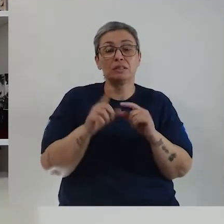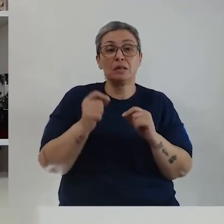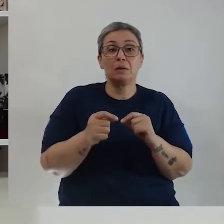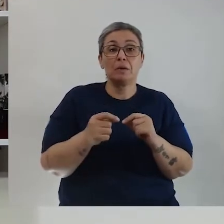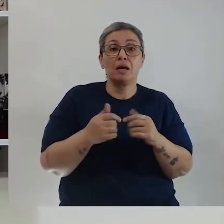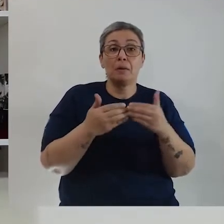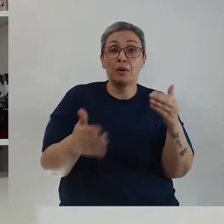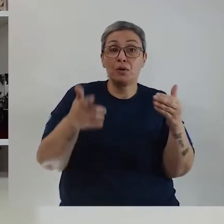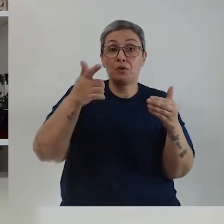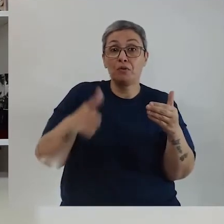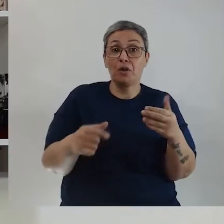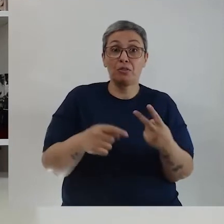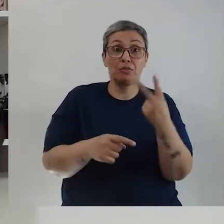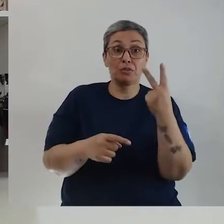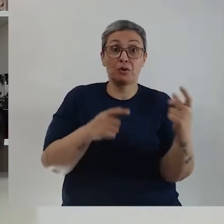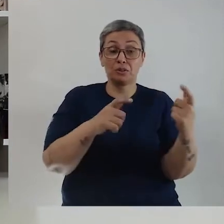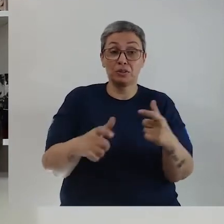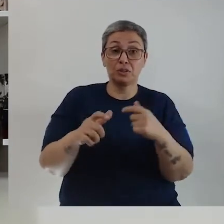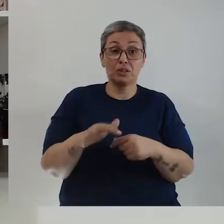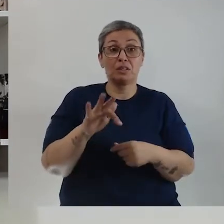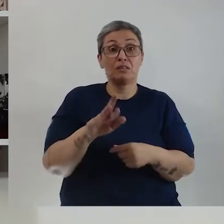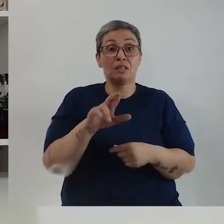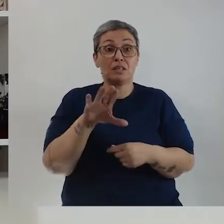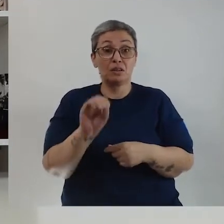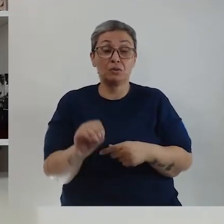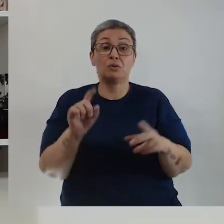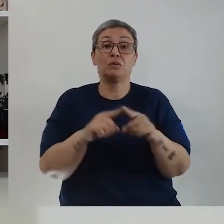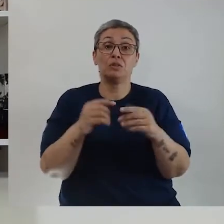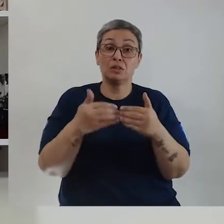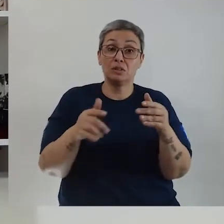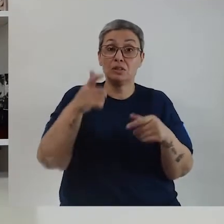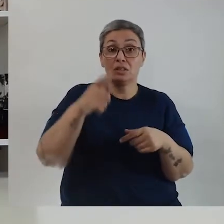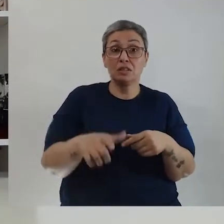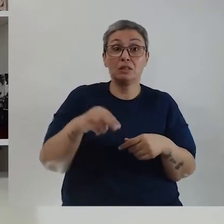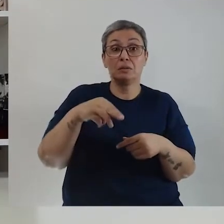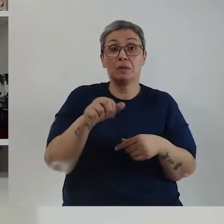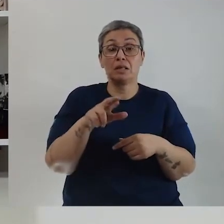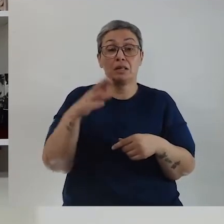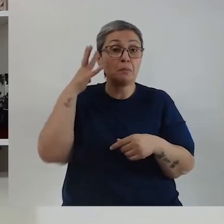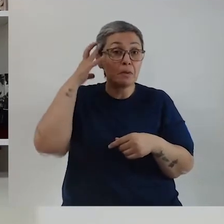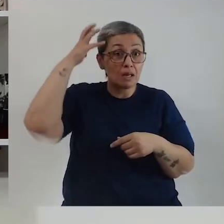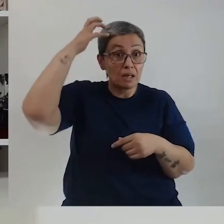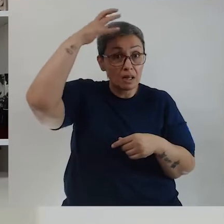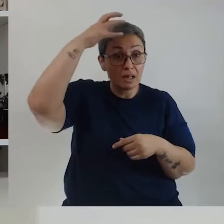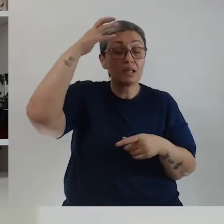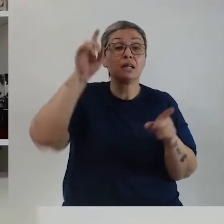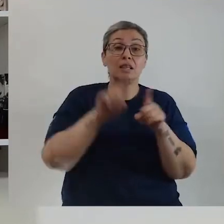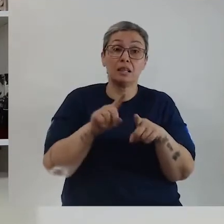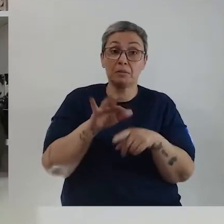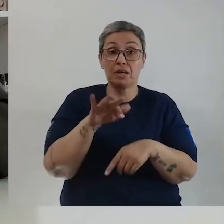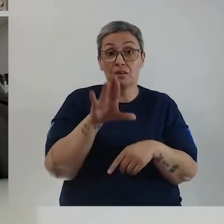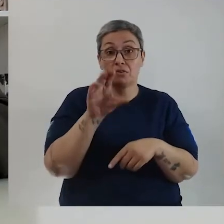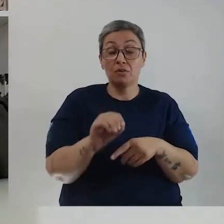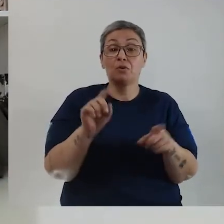Inclusive, foi a reabertura de dois espaços. Eu fiquei muito feliz. Em Franco da Rocha foi também a reabertura do Marielle Franco, em Franco da